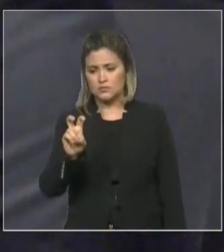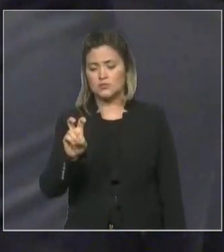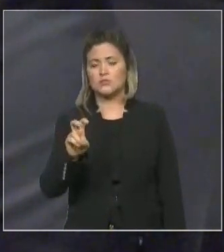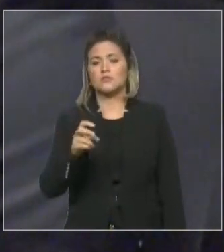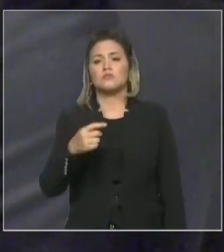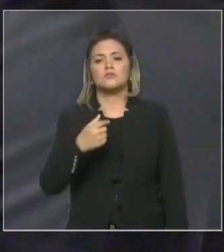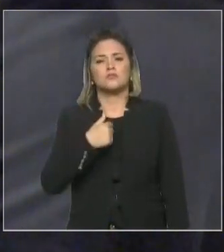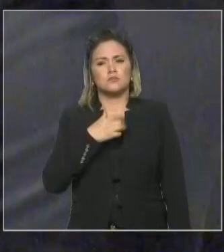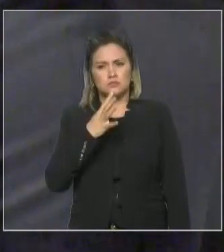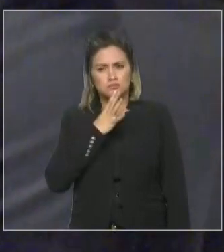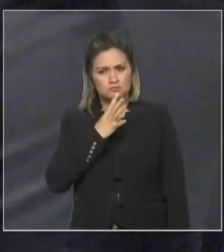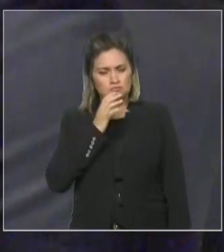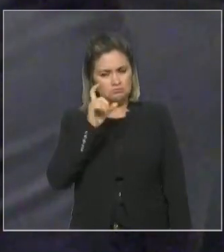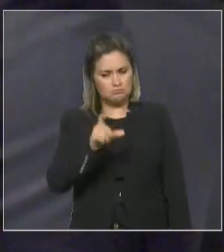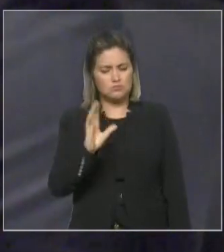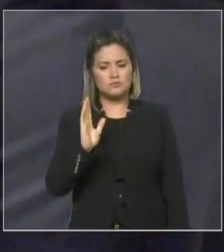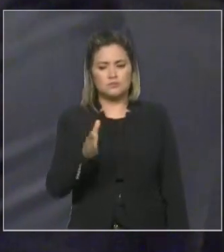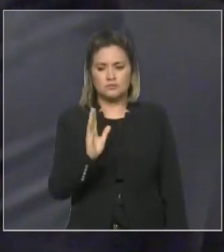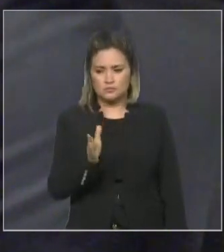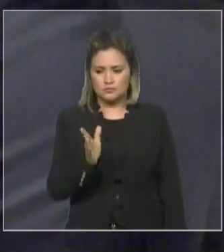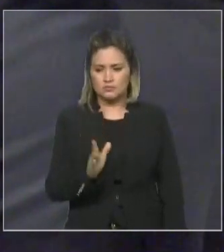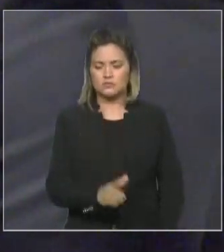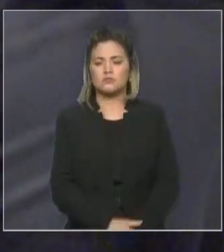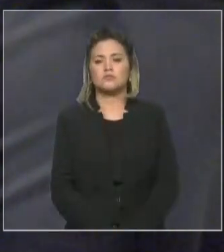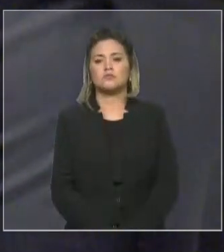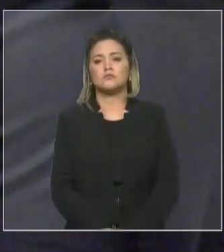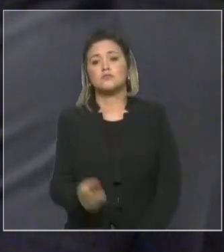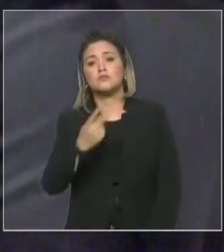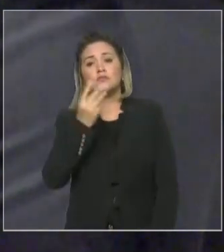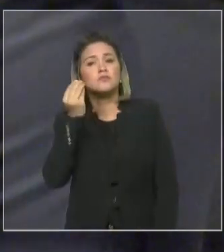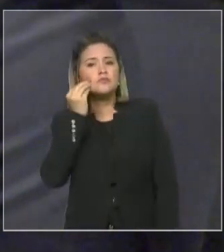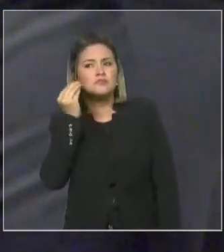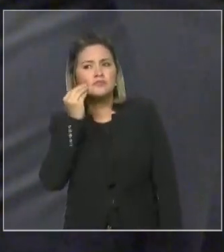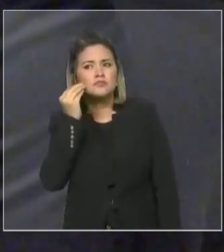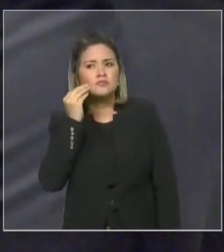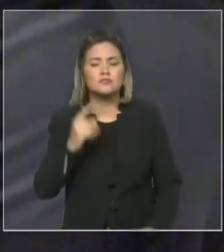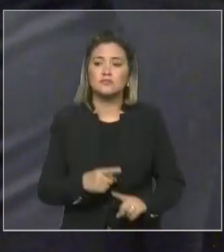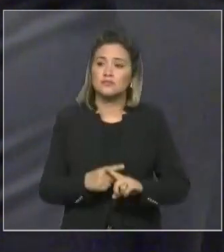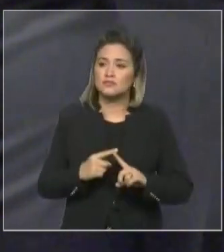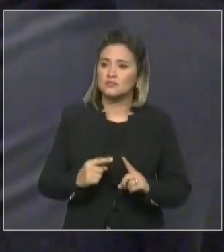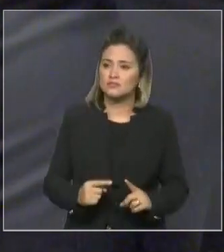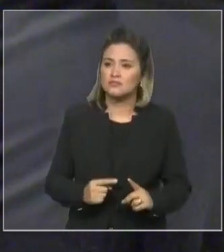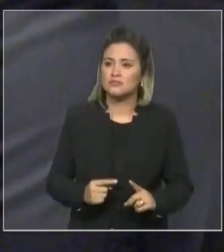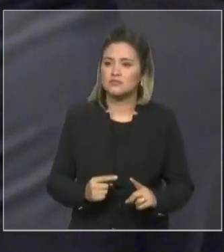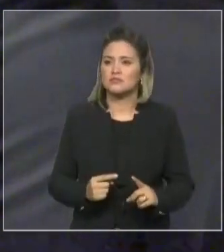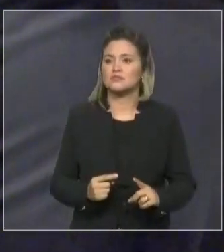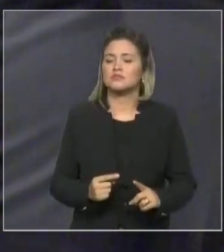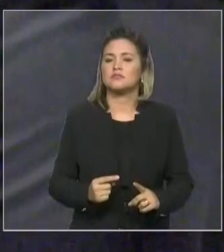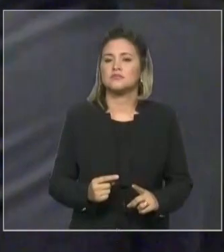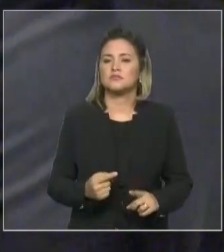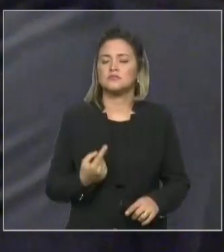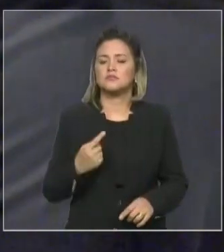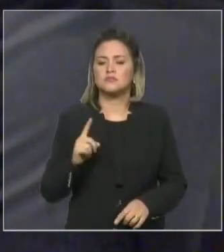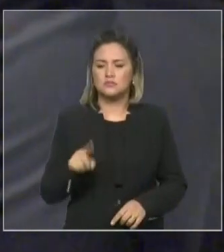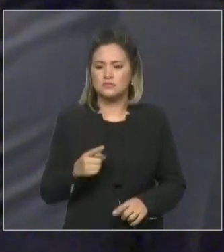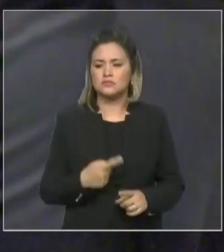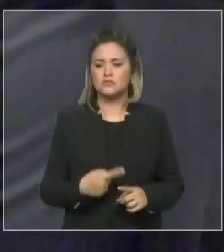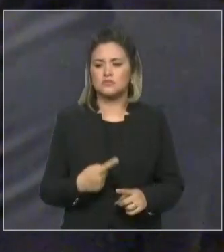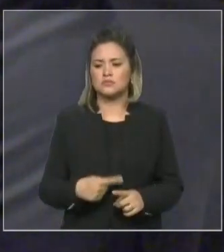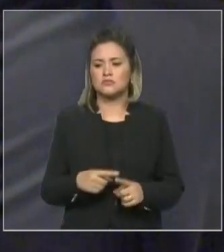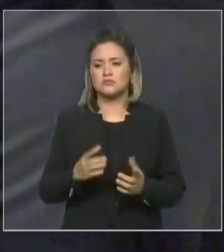experiência. A experiência não quer dizer que você tem um pouco mais de idade, mas é porque começou muito cedo